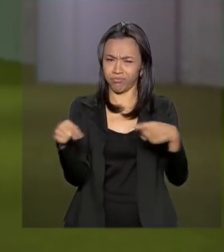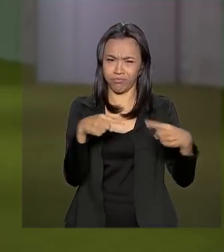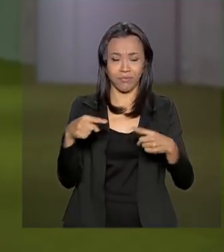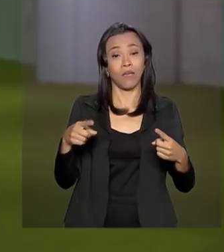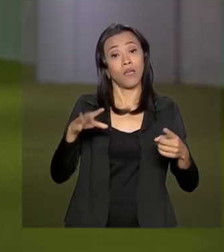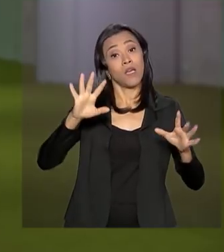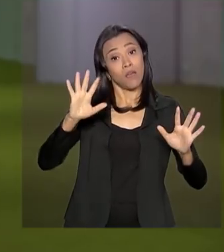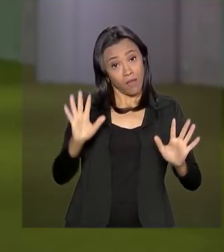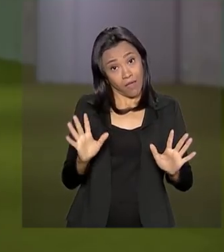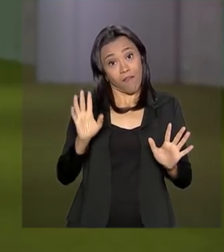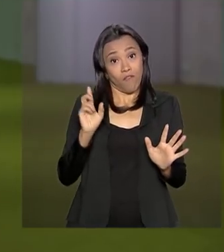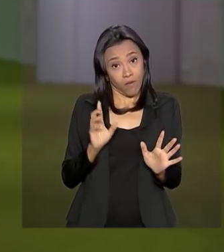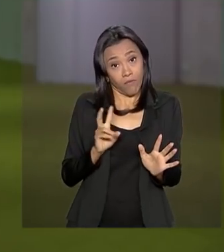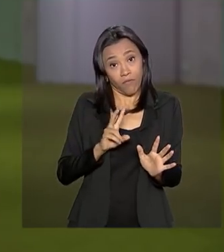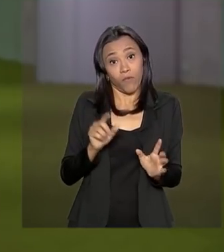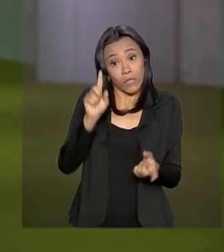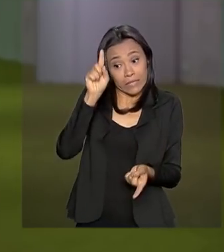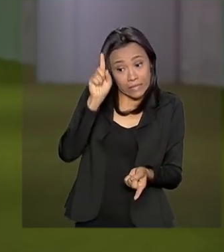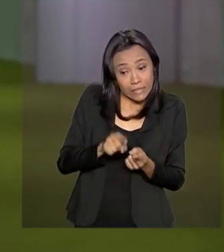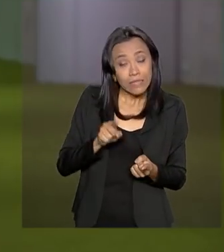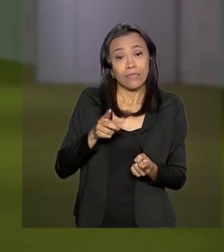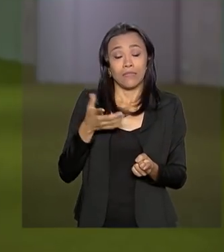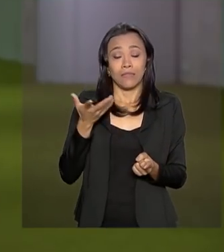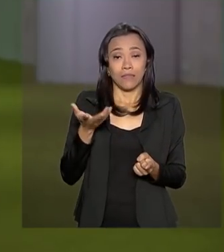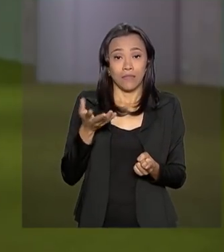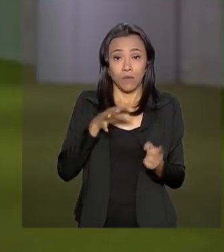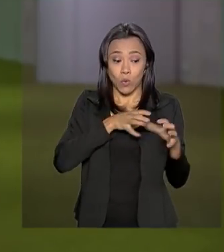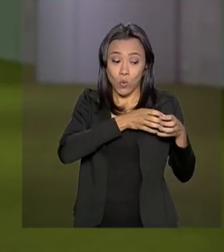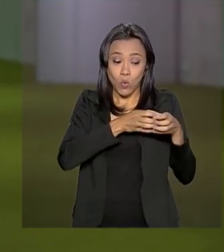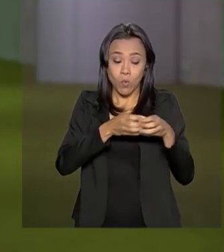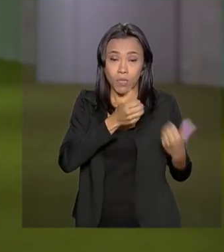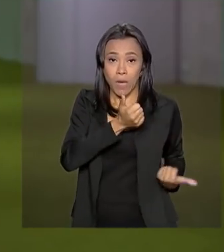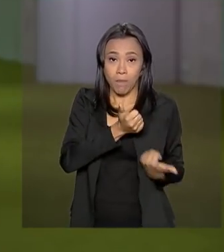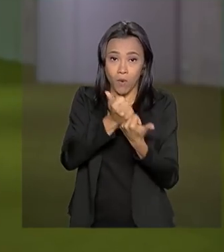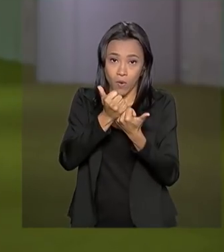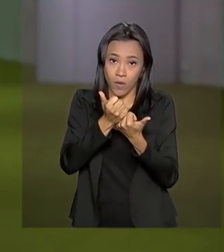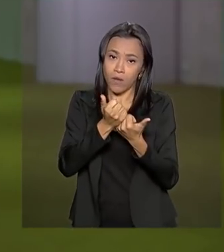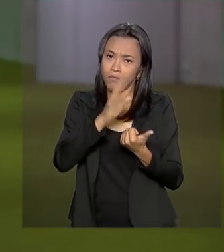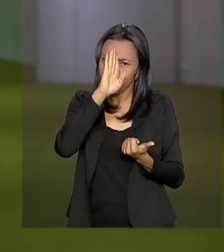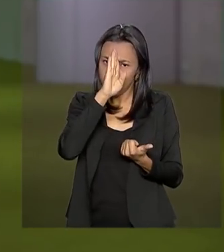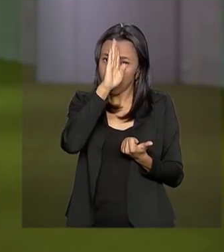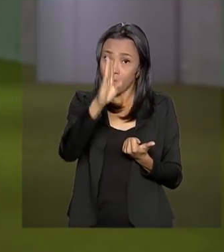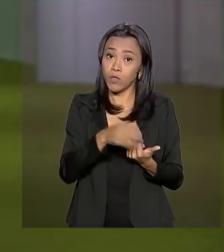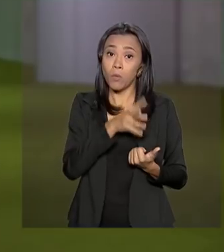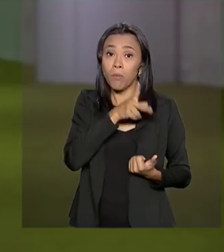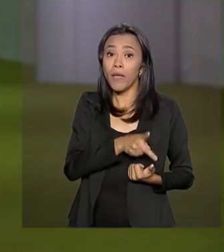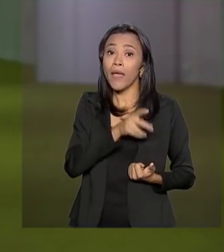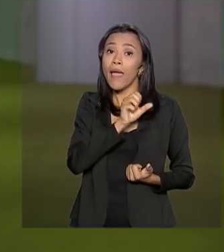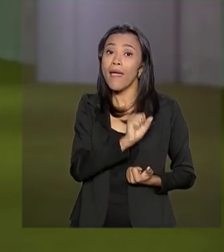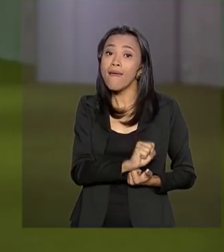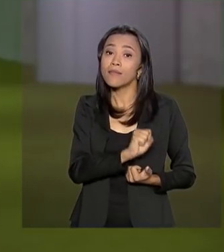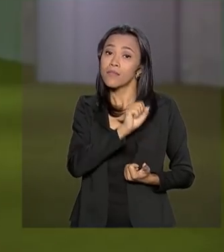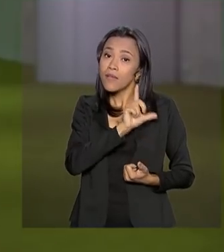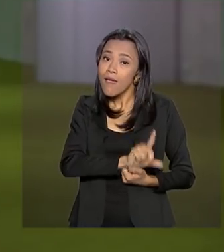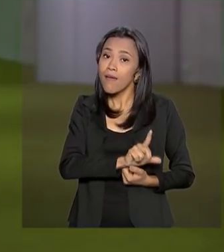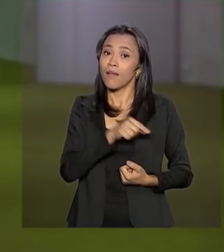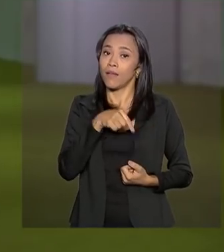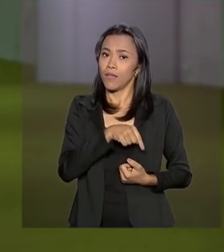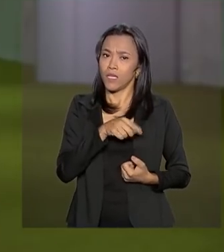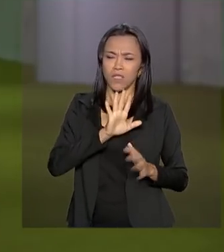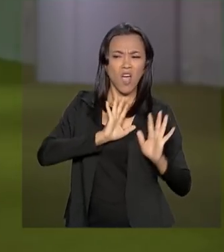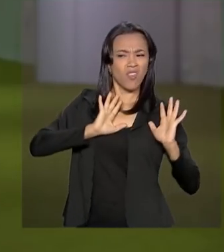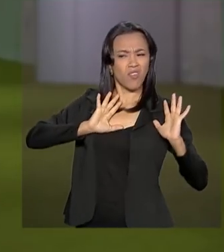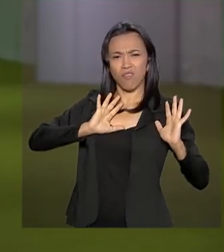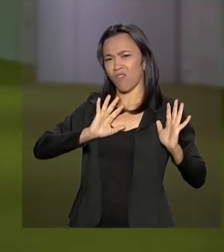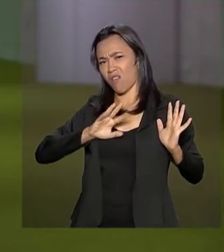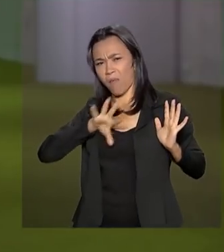encurtada por uma estratégia de parlamentares de partidos da base aliada, principalmente do PSL, que abriram mão de discursar